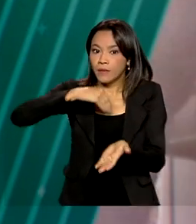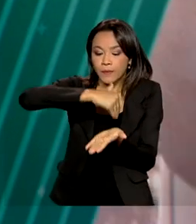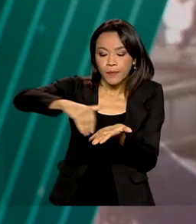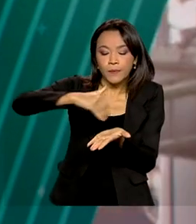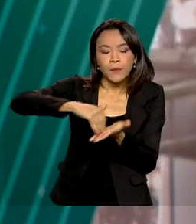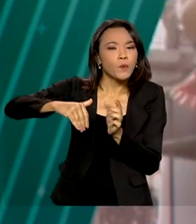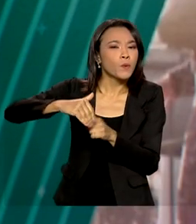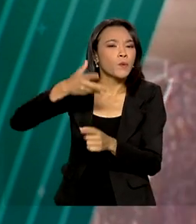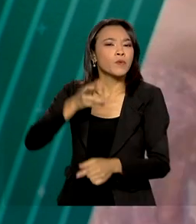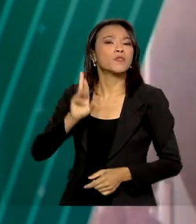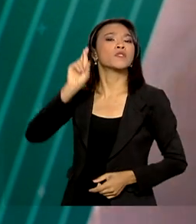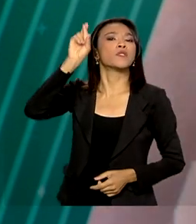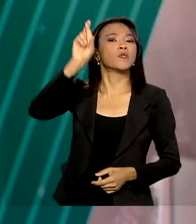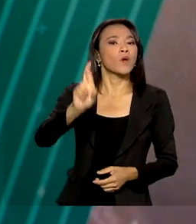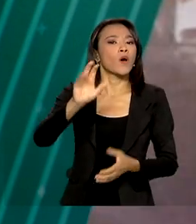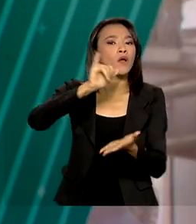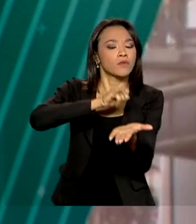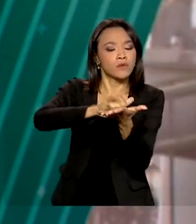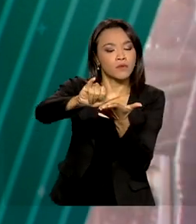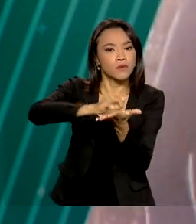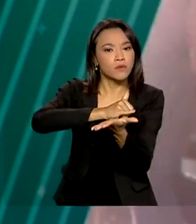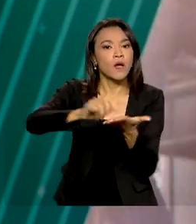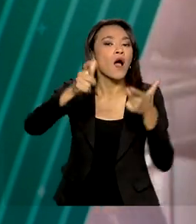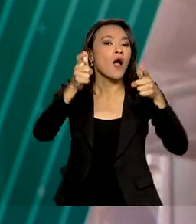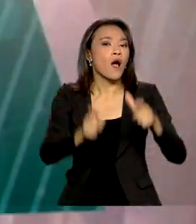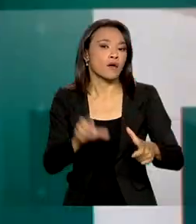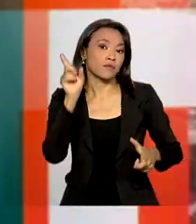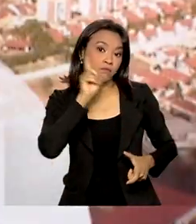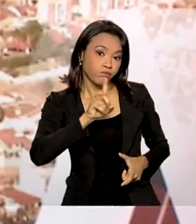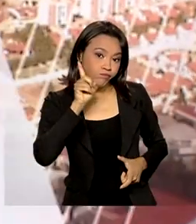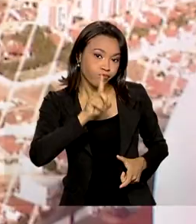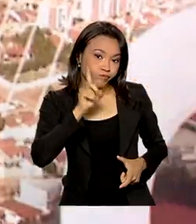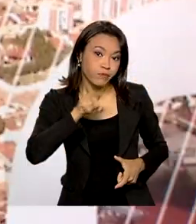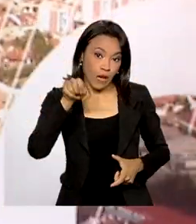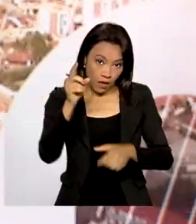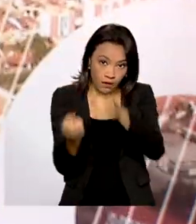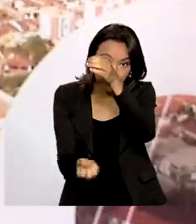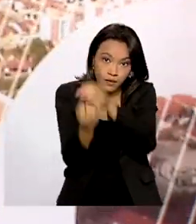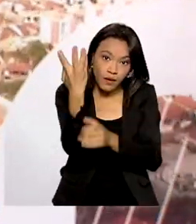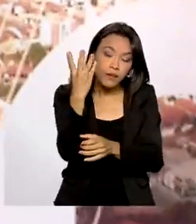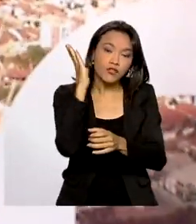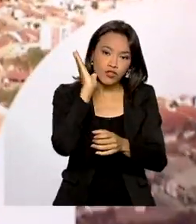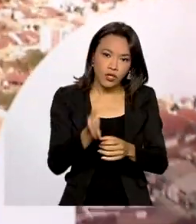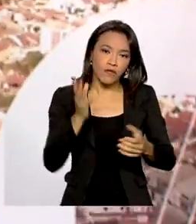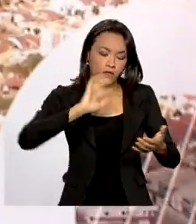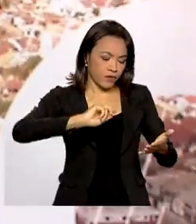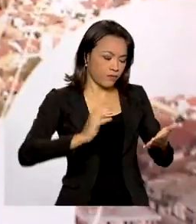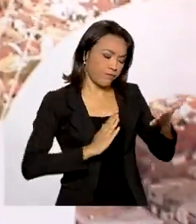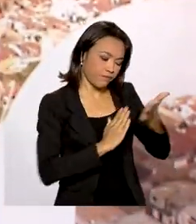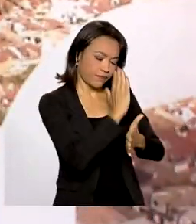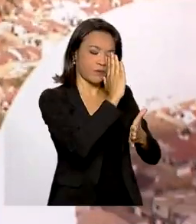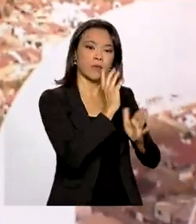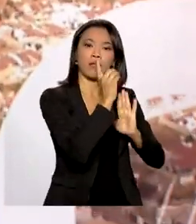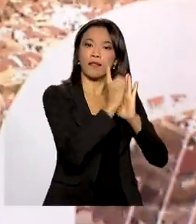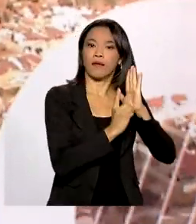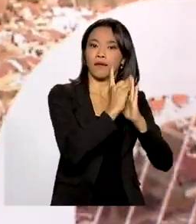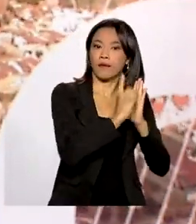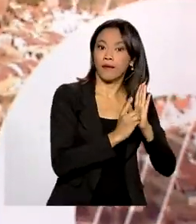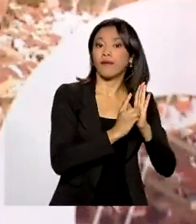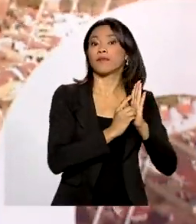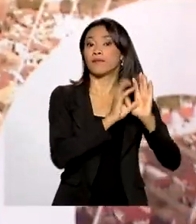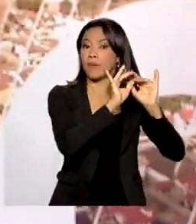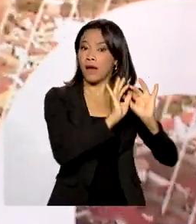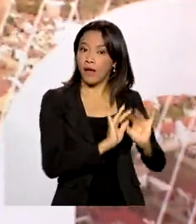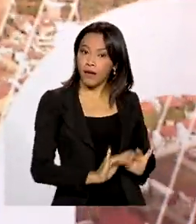representação em Washington, capital dos Estados Unidos. A criação do órgão foi regulamentada em um decreto do presidente Jair